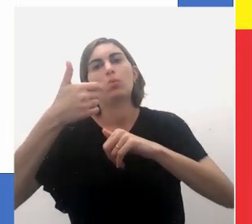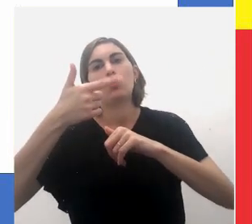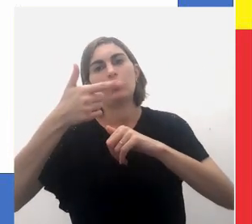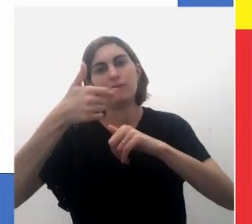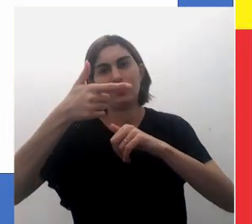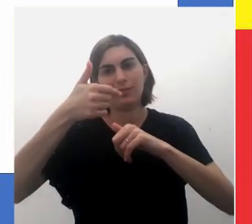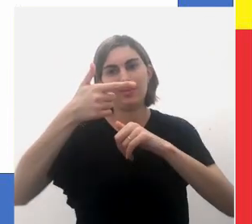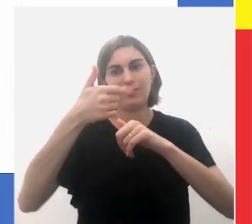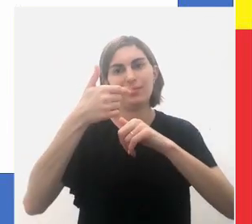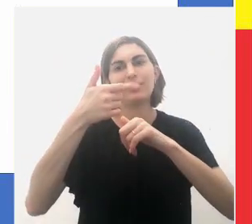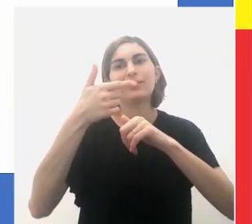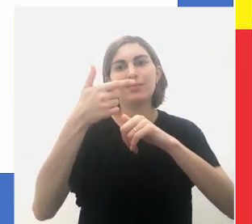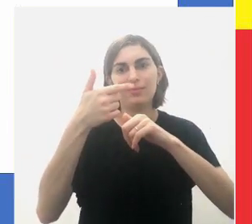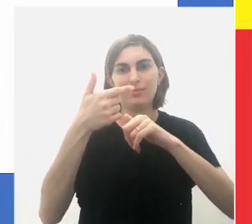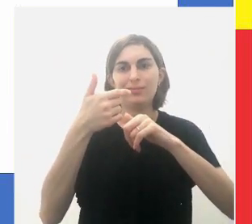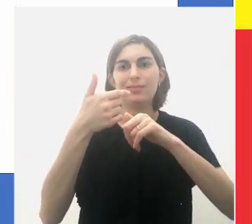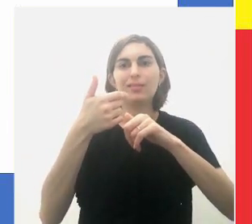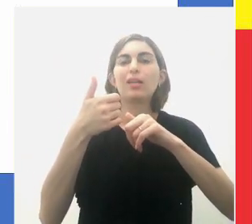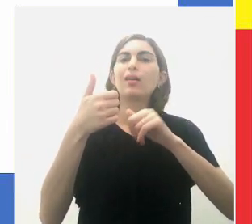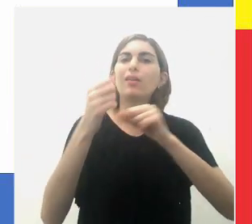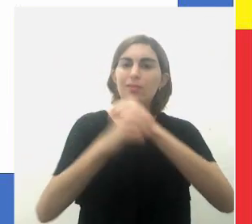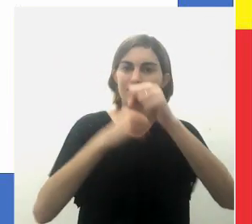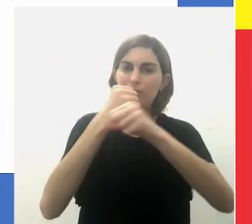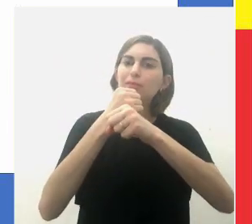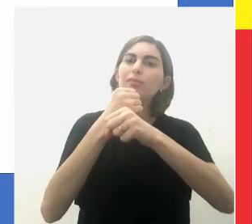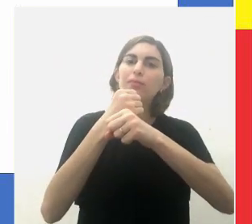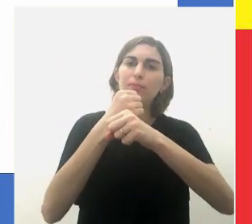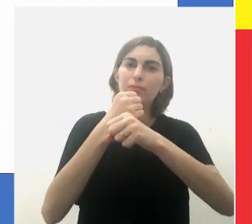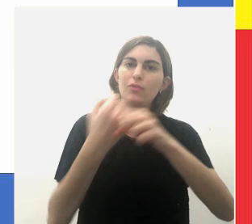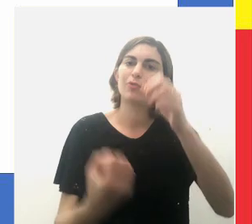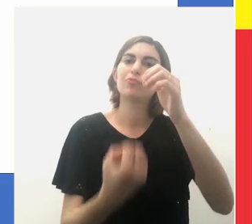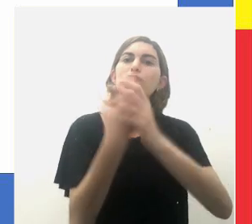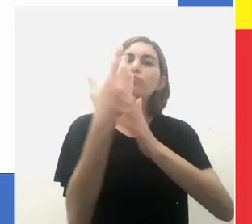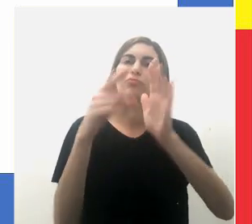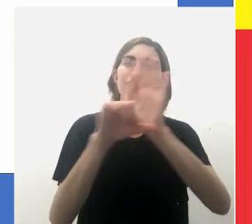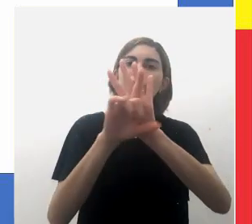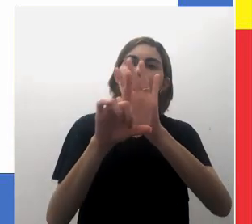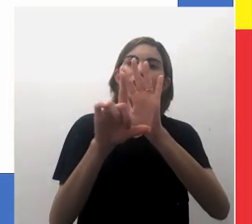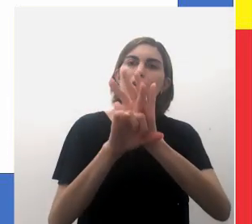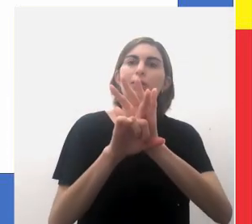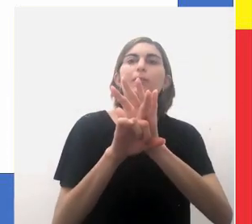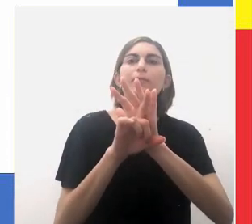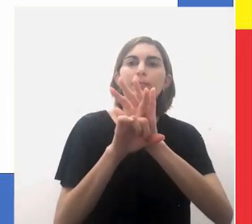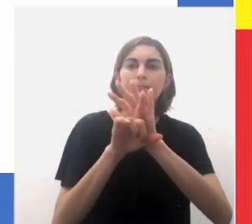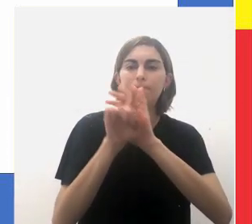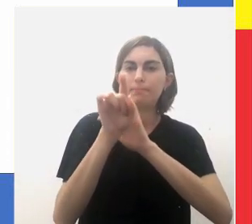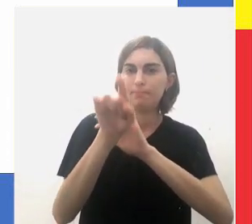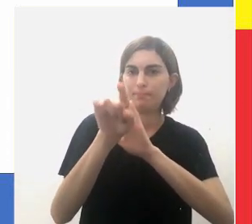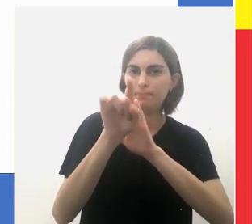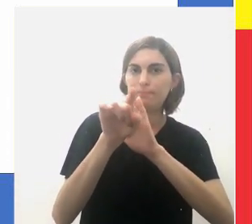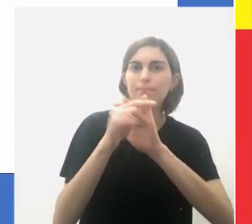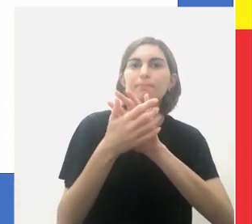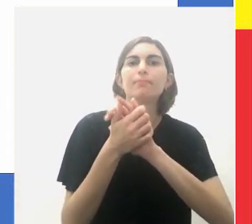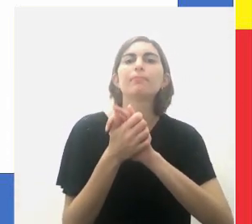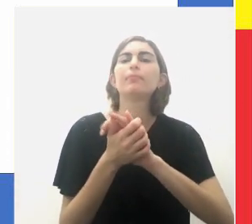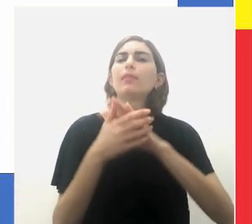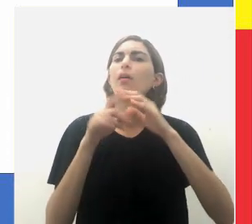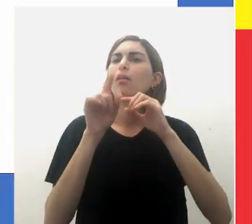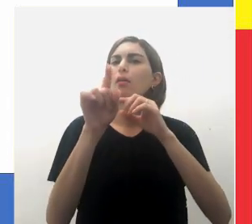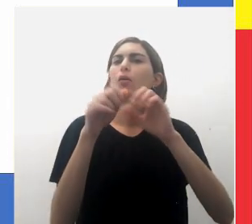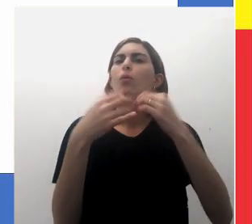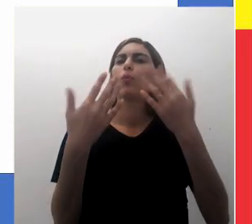2012. Em 2012, foi criada a lei número 12.711,